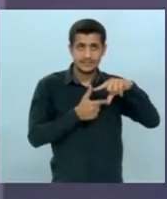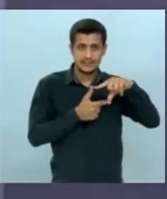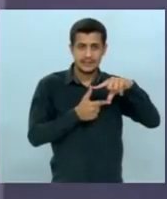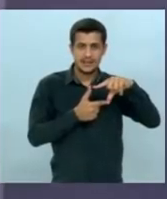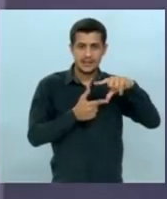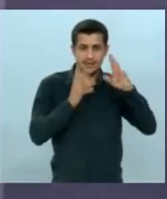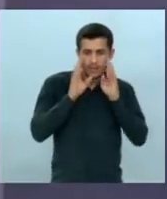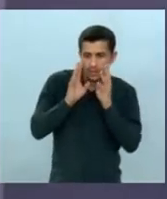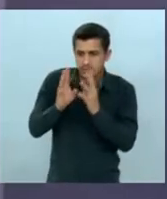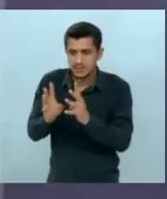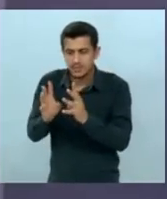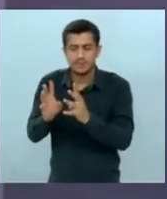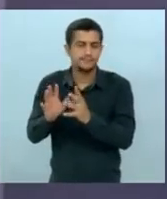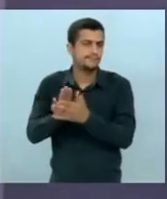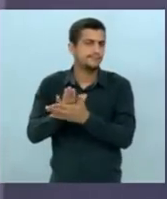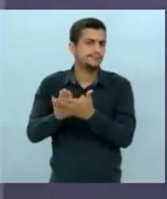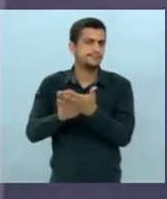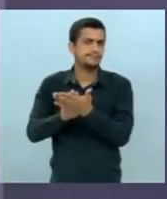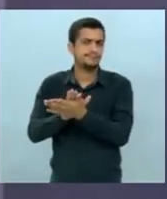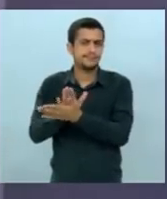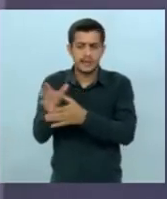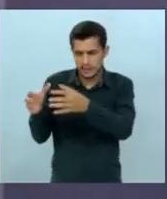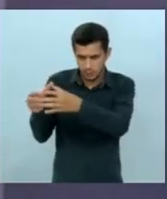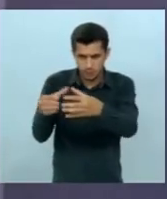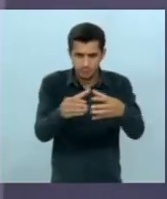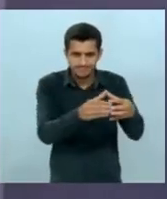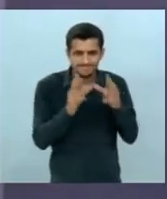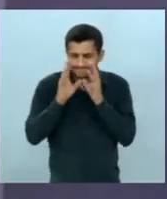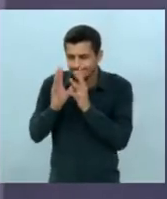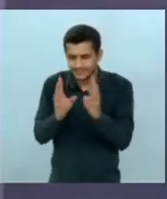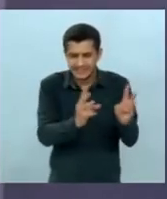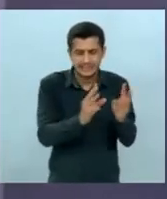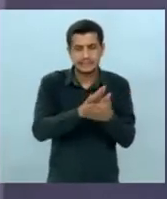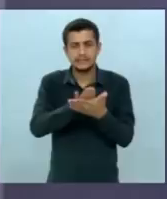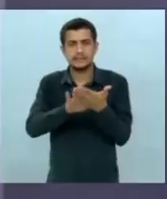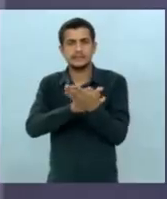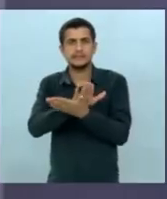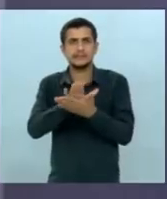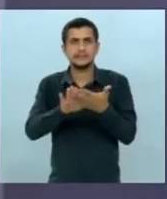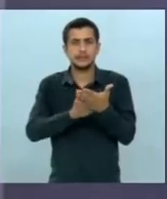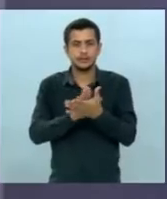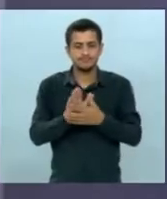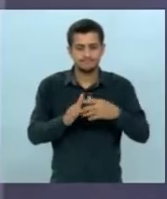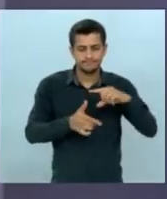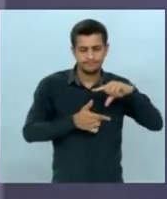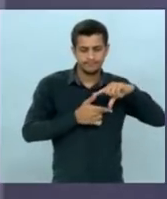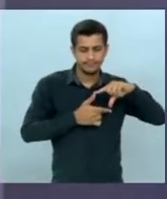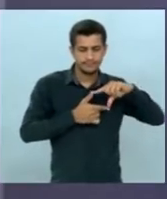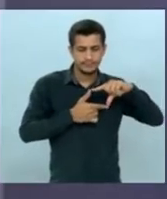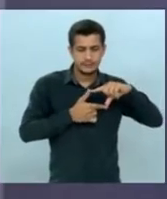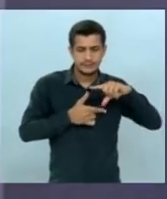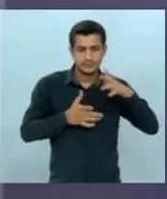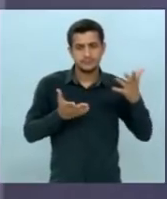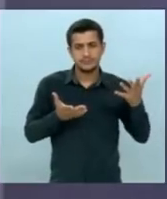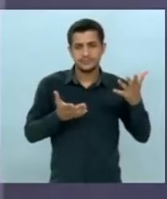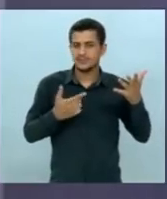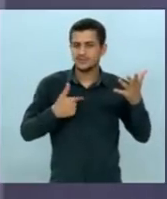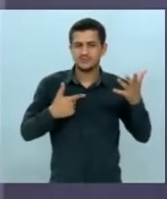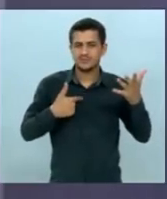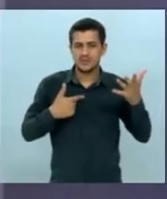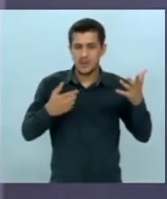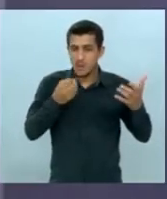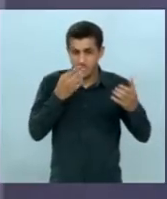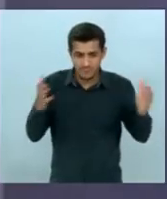deu atenção a nenhum segmento do serviço público. Houve desvalorização completa